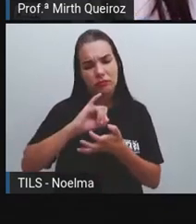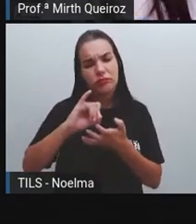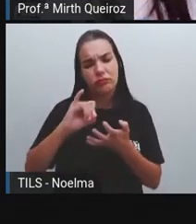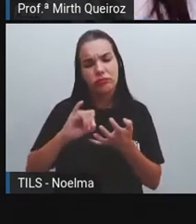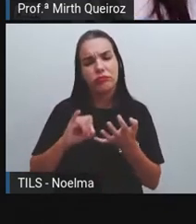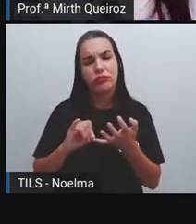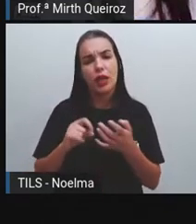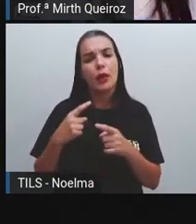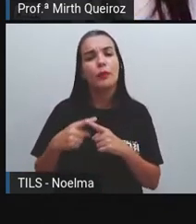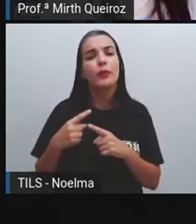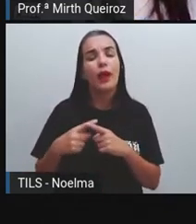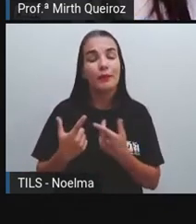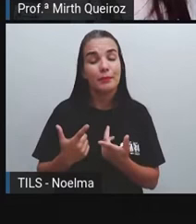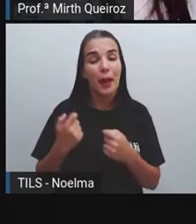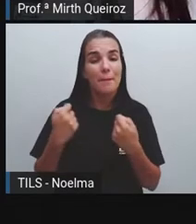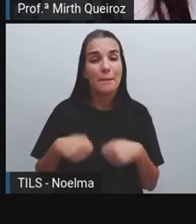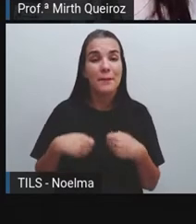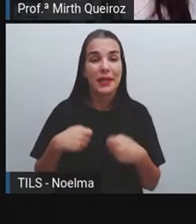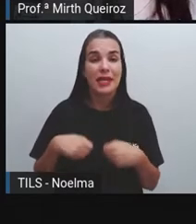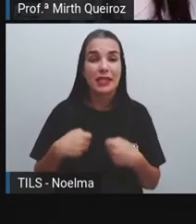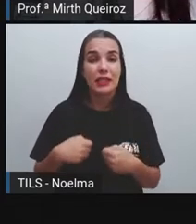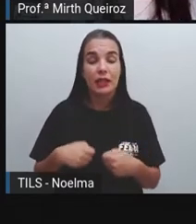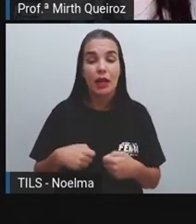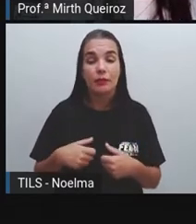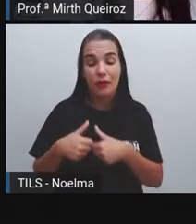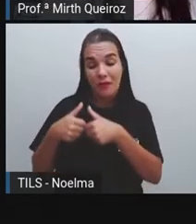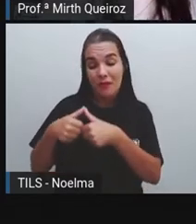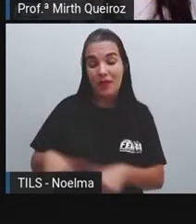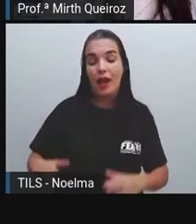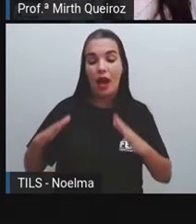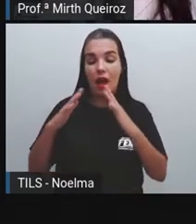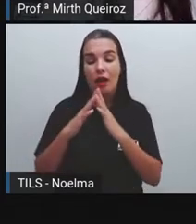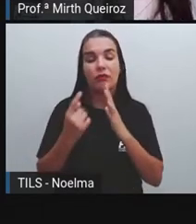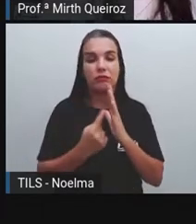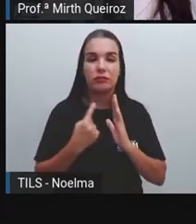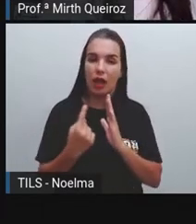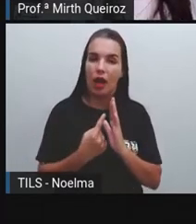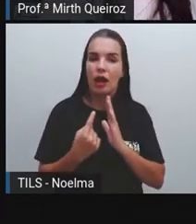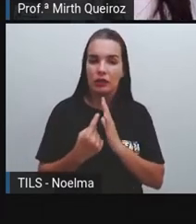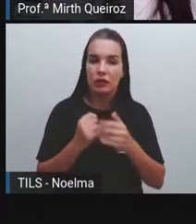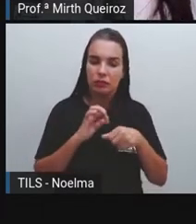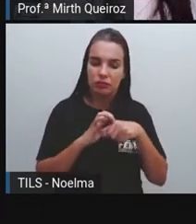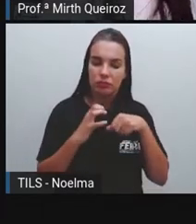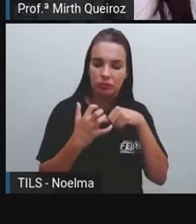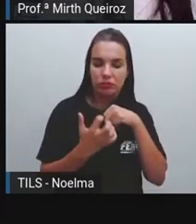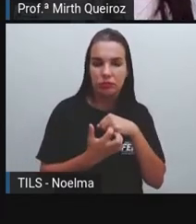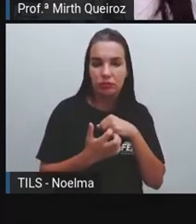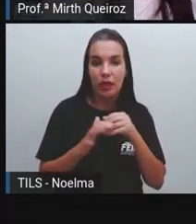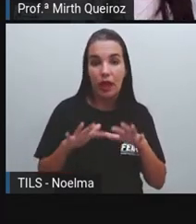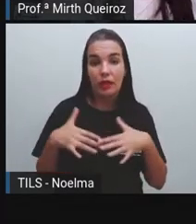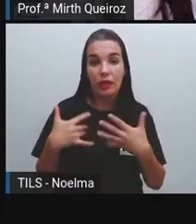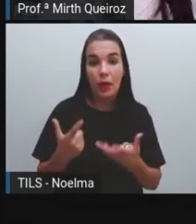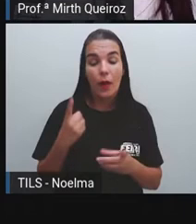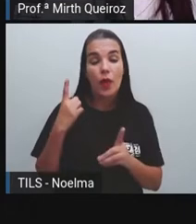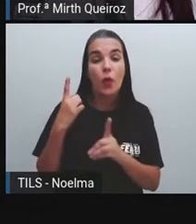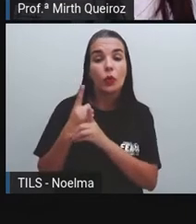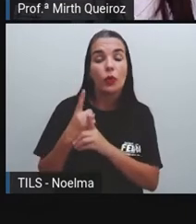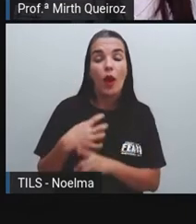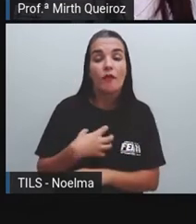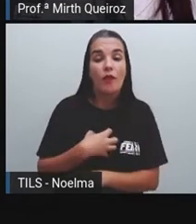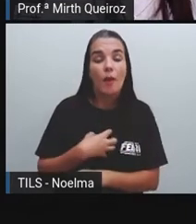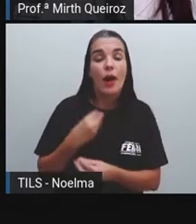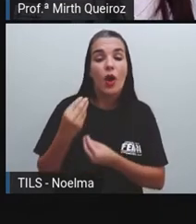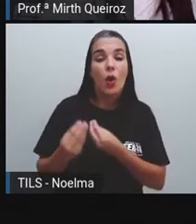precisamos Ficar em casa E a forma E Que a gente Encontrou De